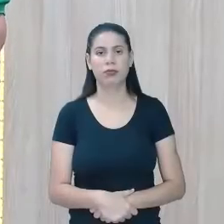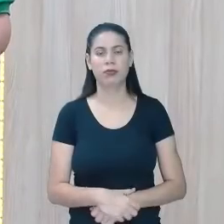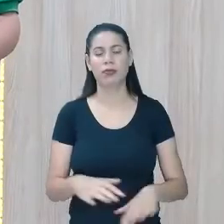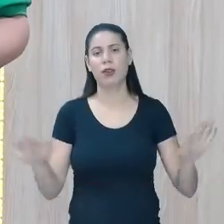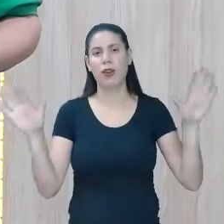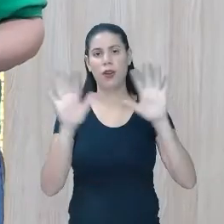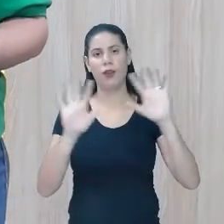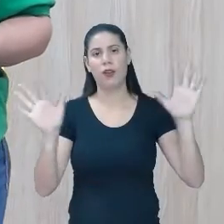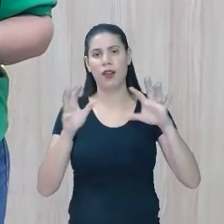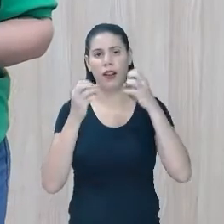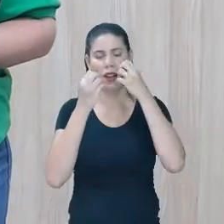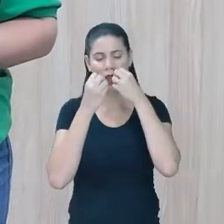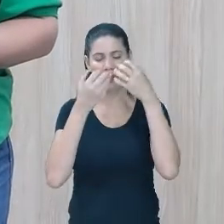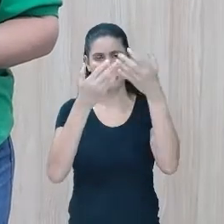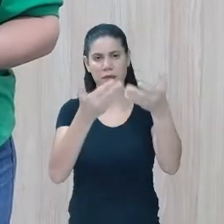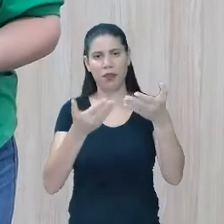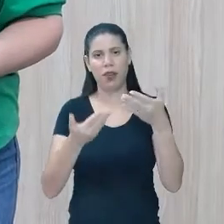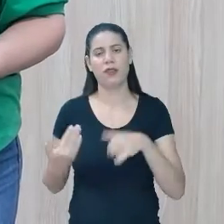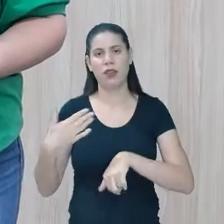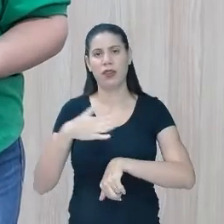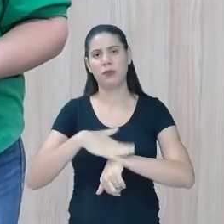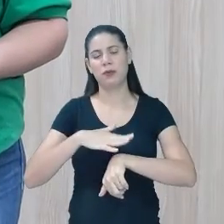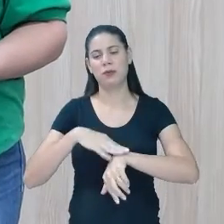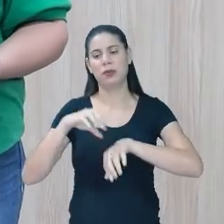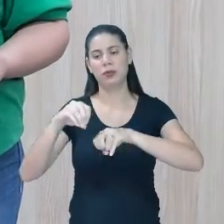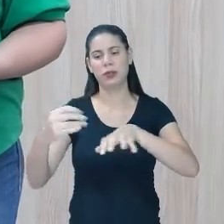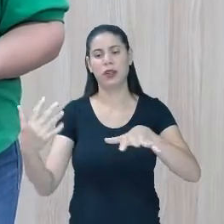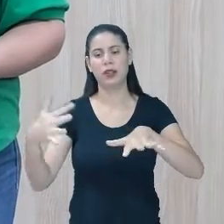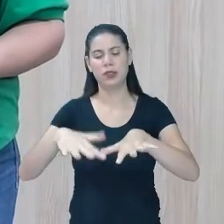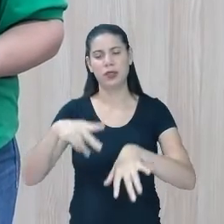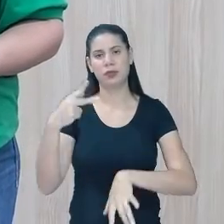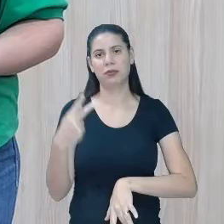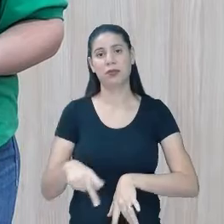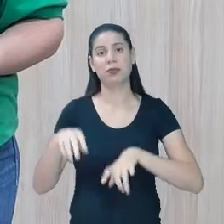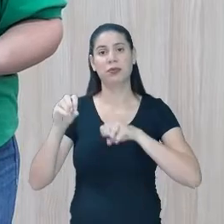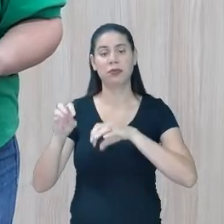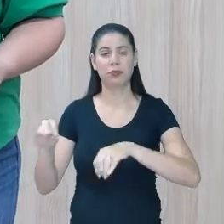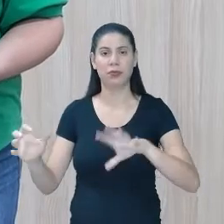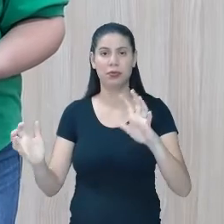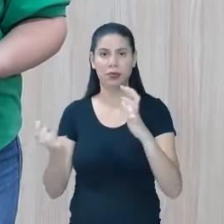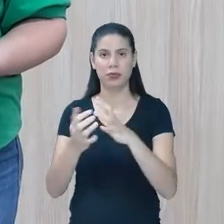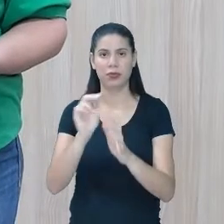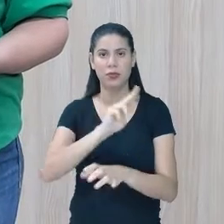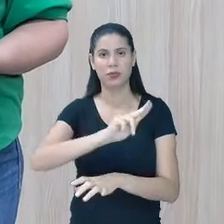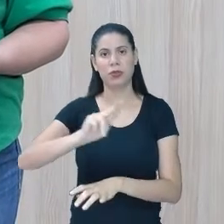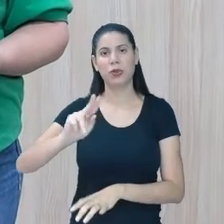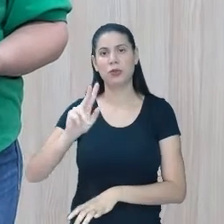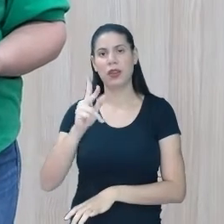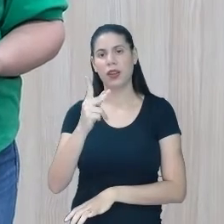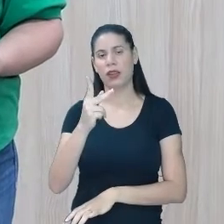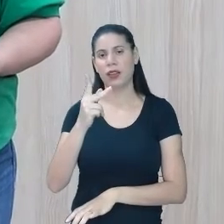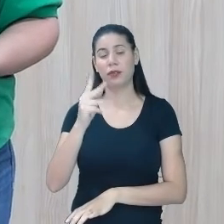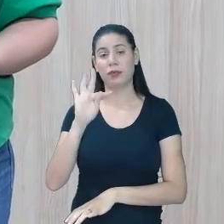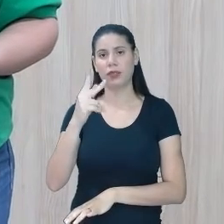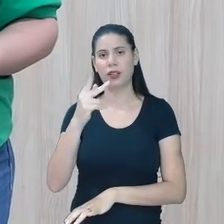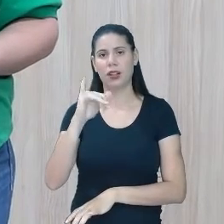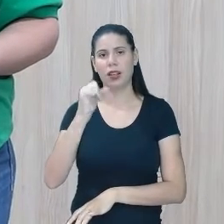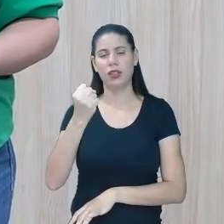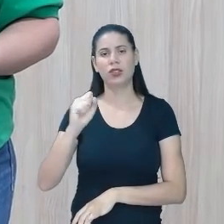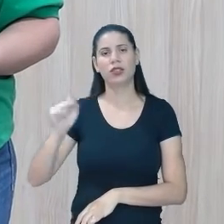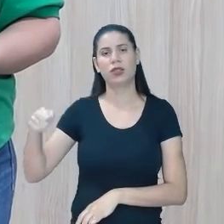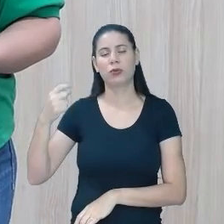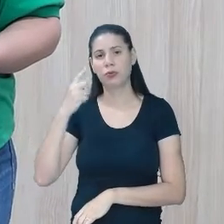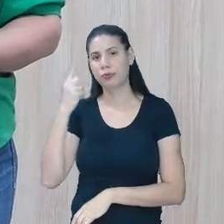Olá, seja bem-vindo a mais um encontro da Educação Inclusiva aqui no Educa Recife. Meu nome é Thais Luz e esse é o meu